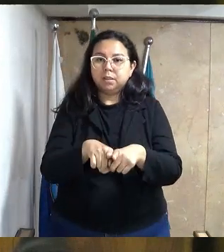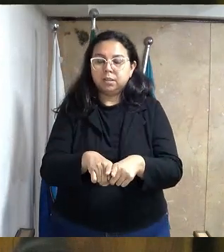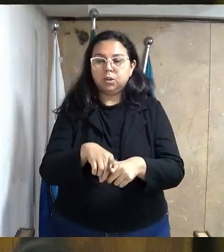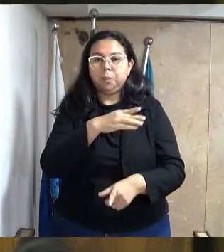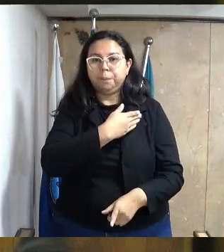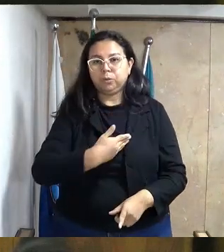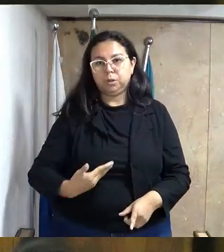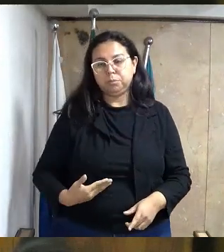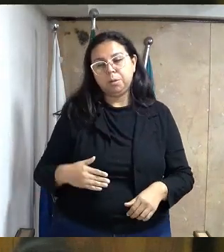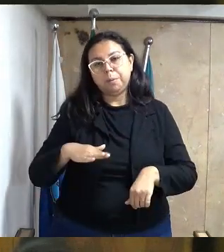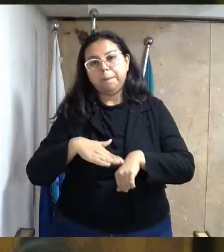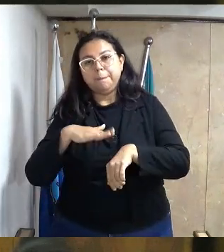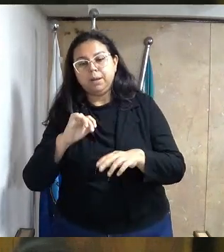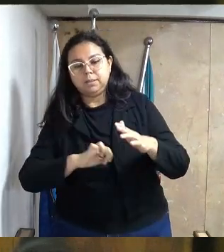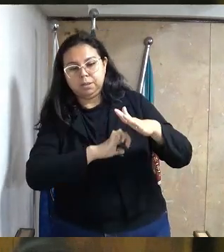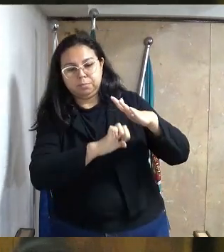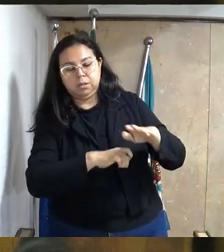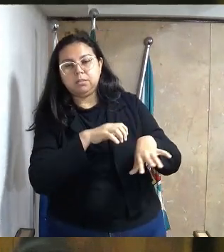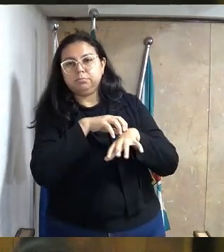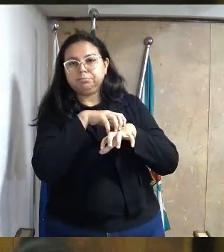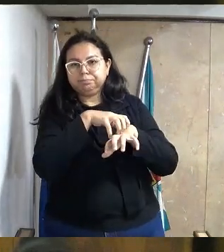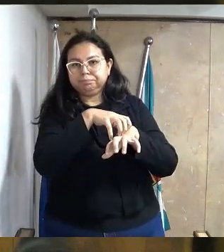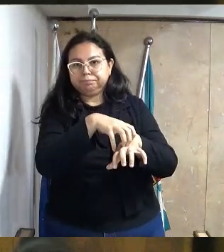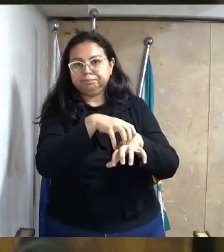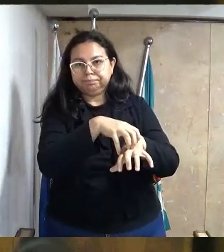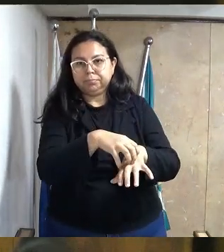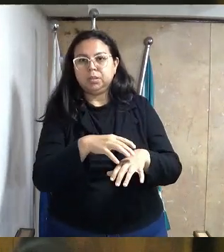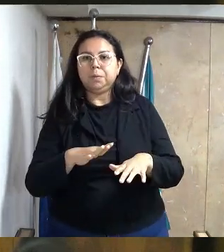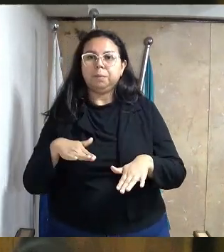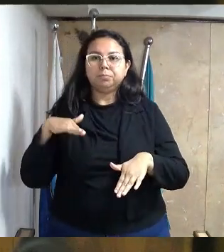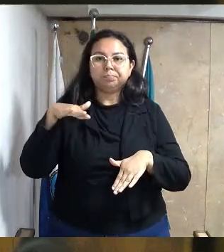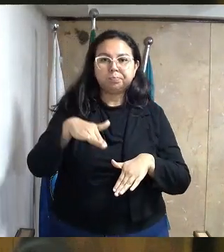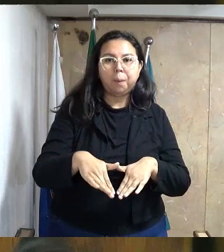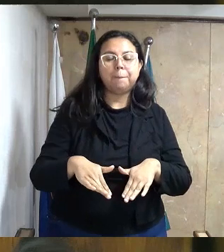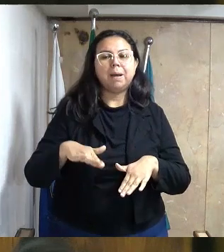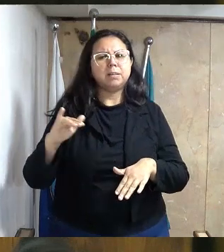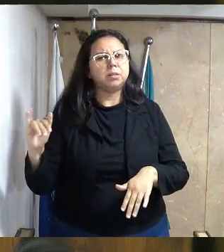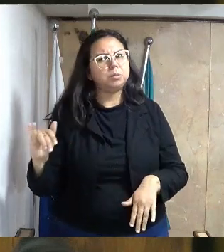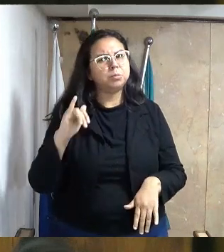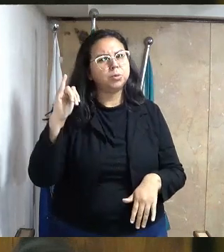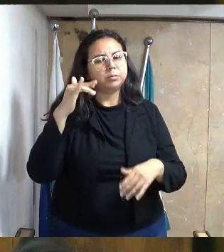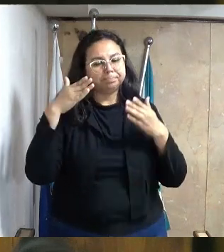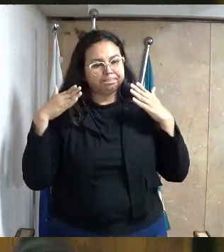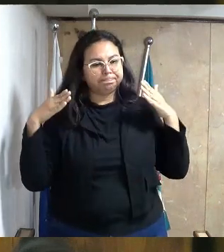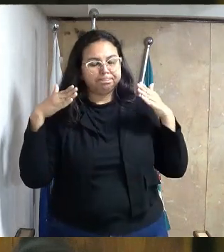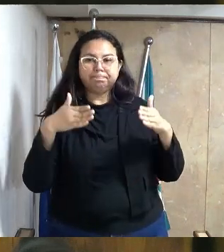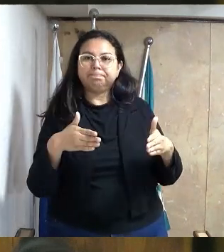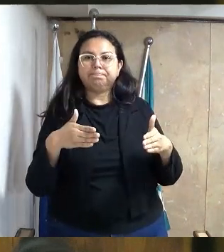público e as empresas de transporte é um passo significativo nesse sentido.